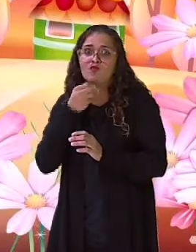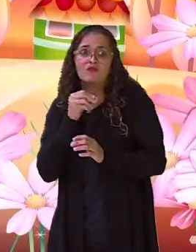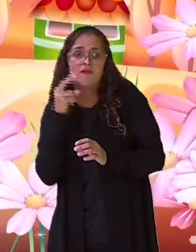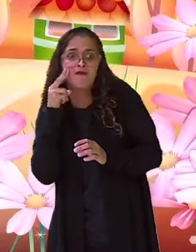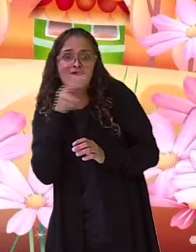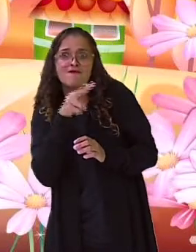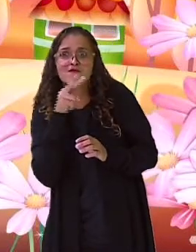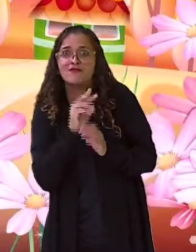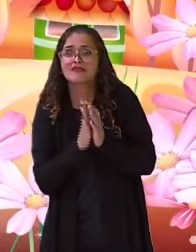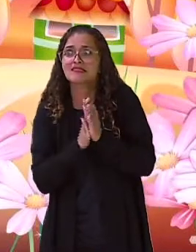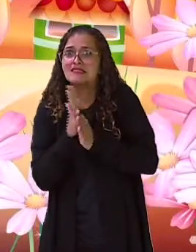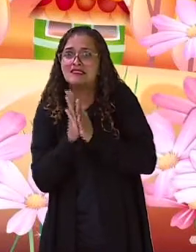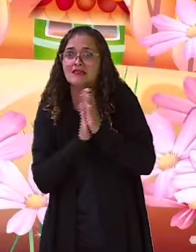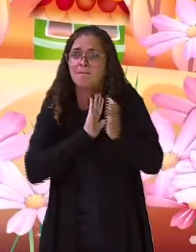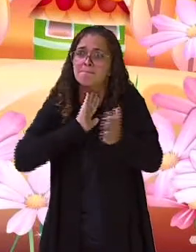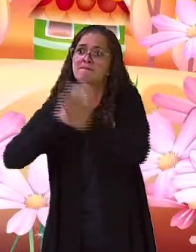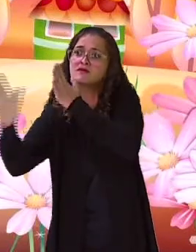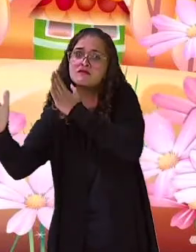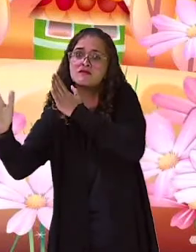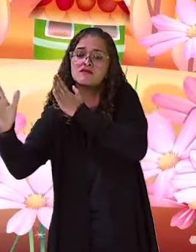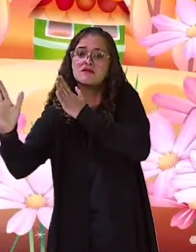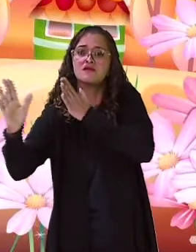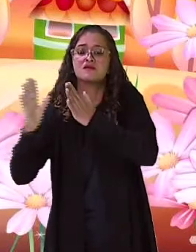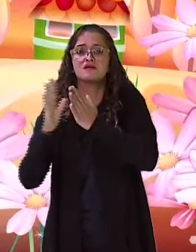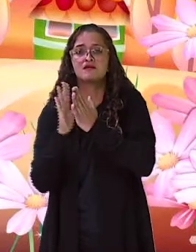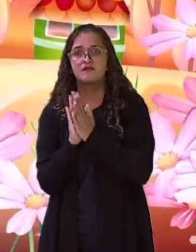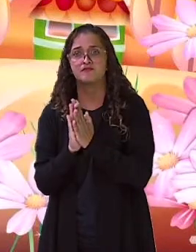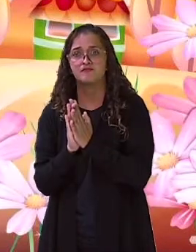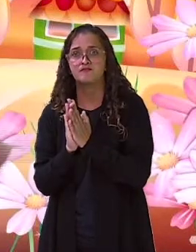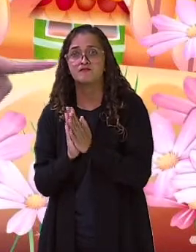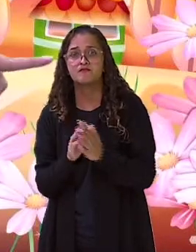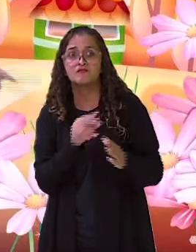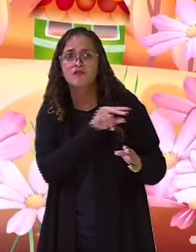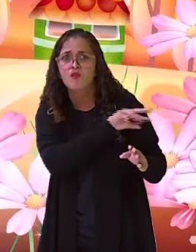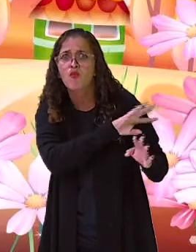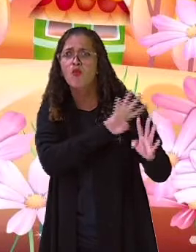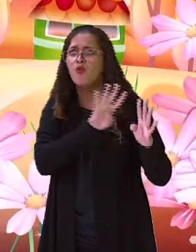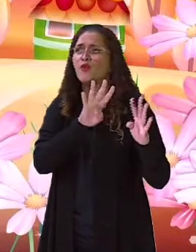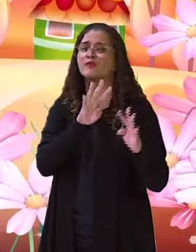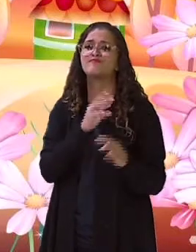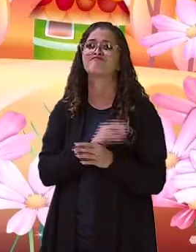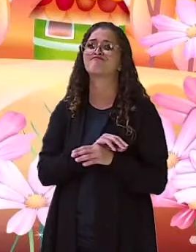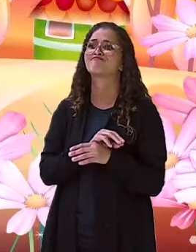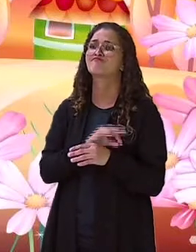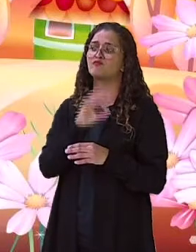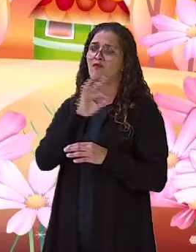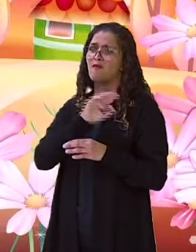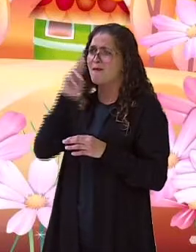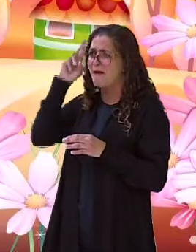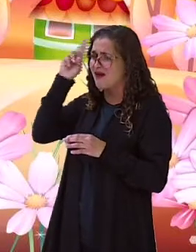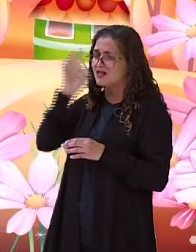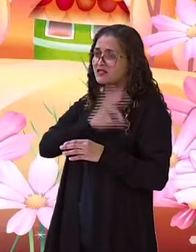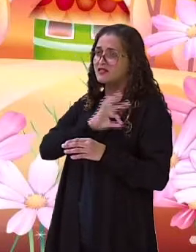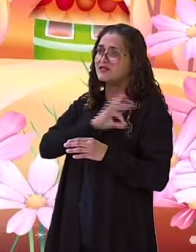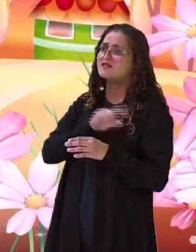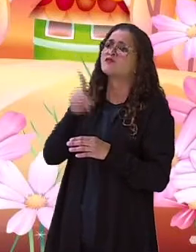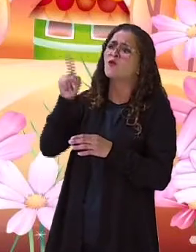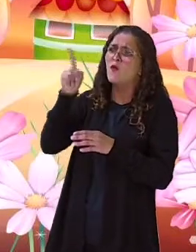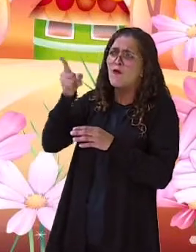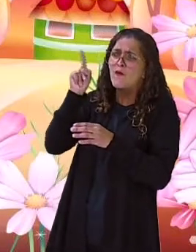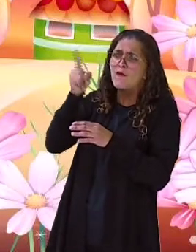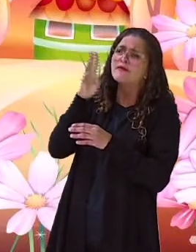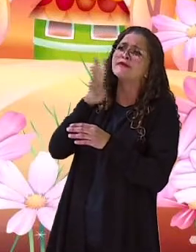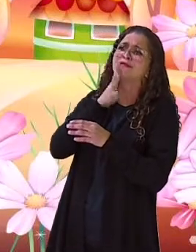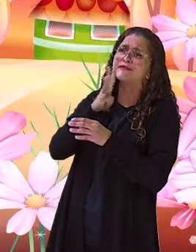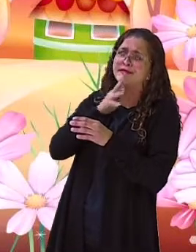conseguiu fugir. Ao ver o prisioneiro correndo, o delegado gritou. Eu te conheço,